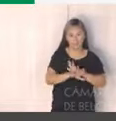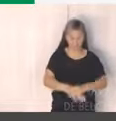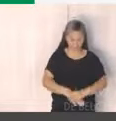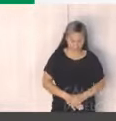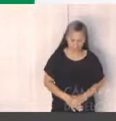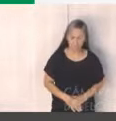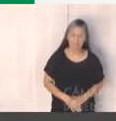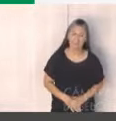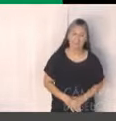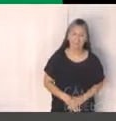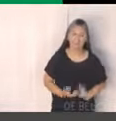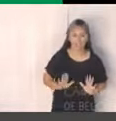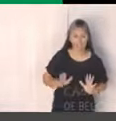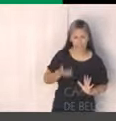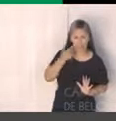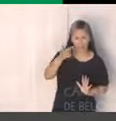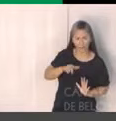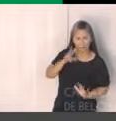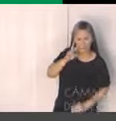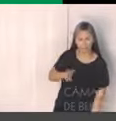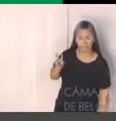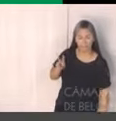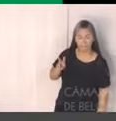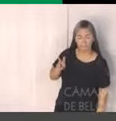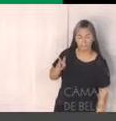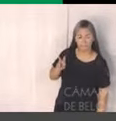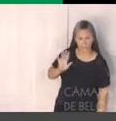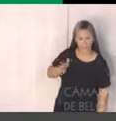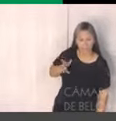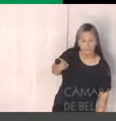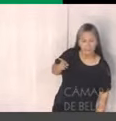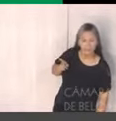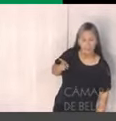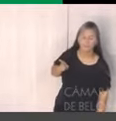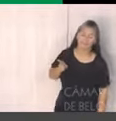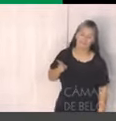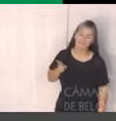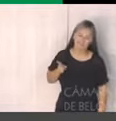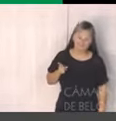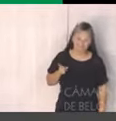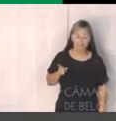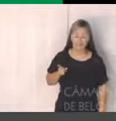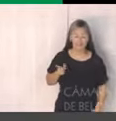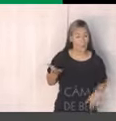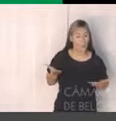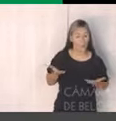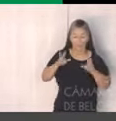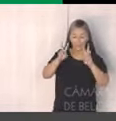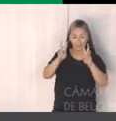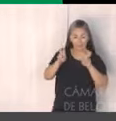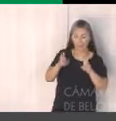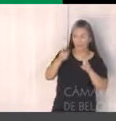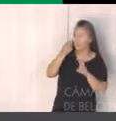Já consegue visualizar a tela? Sim. Então, hoje vamos tratar do plano de